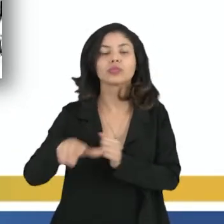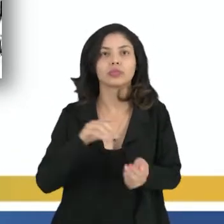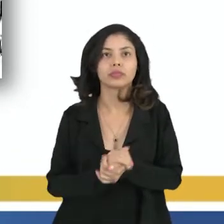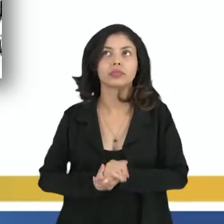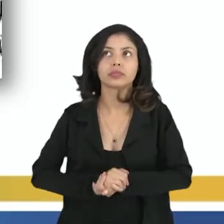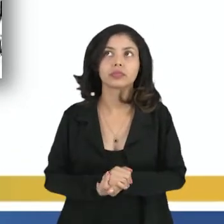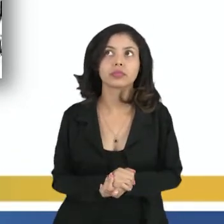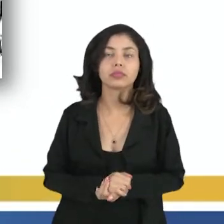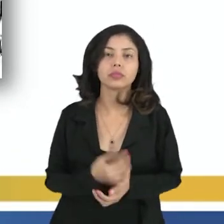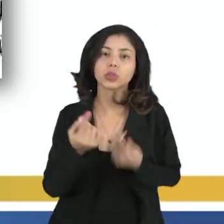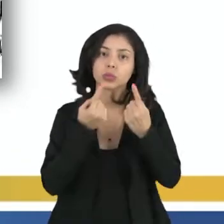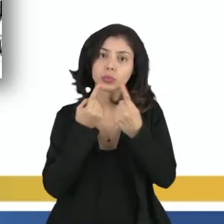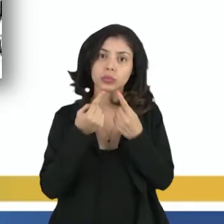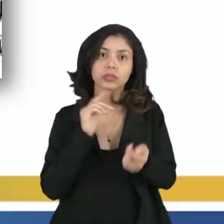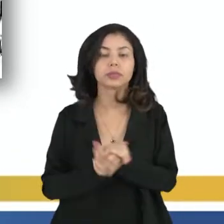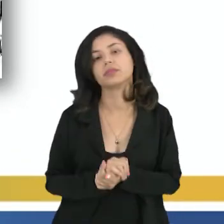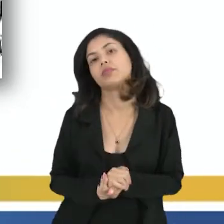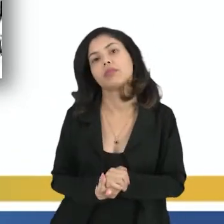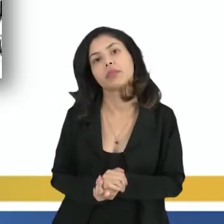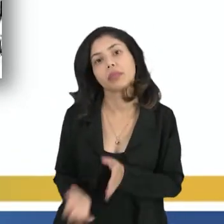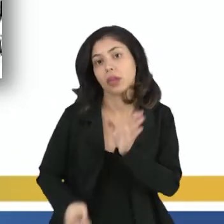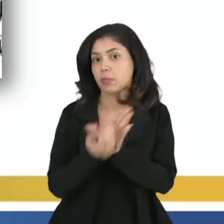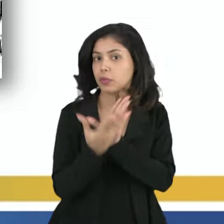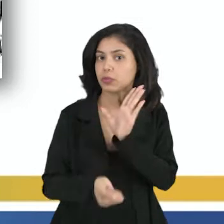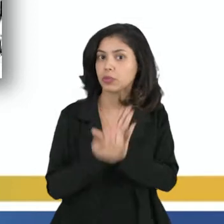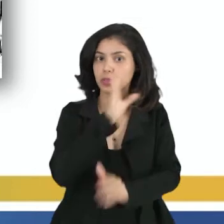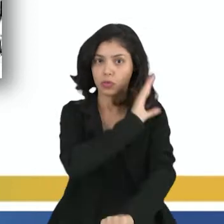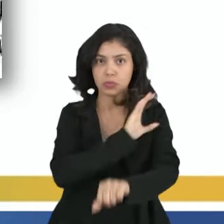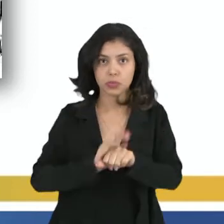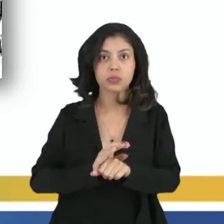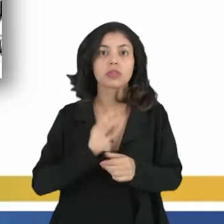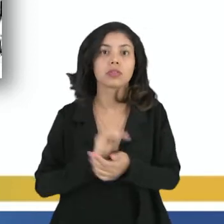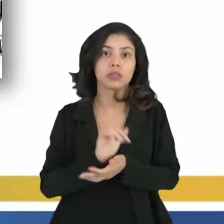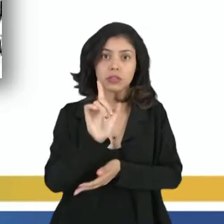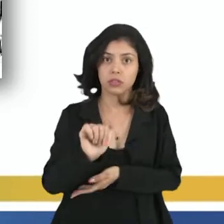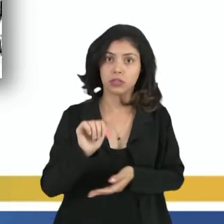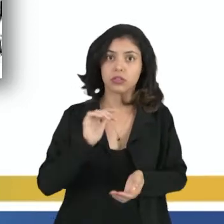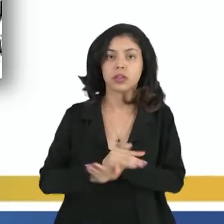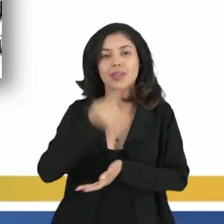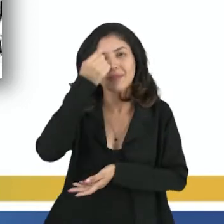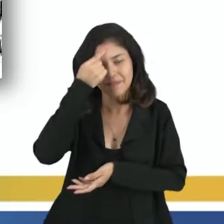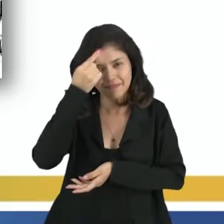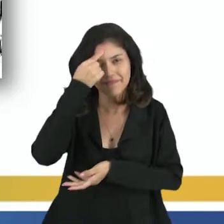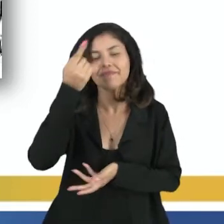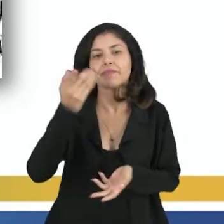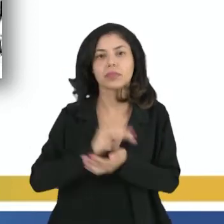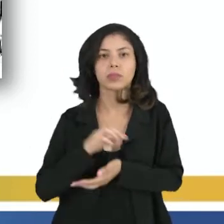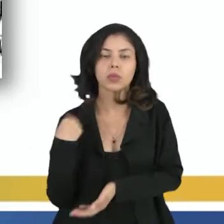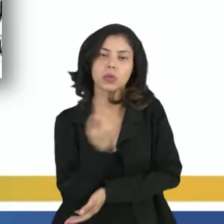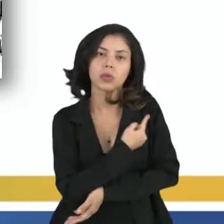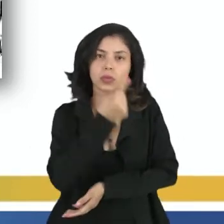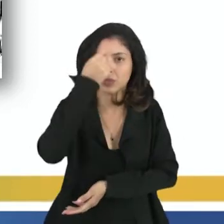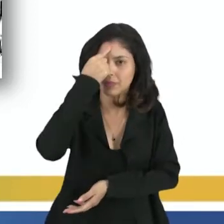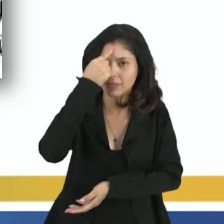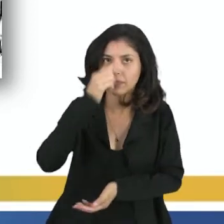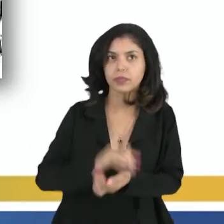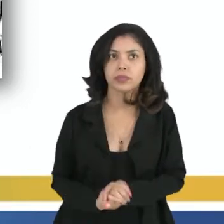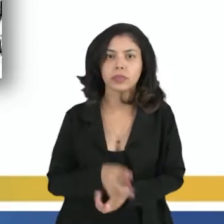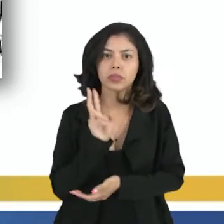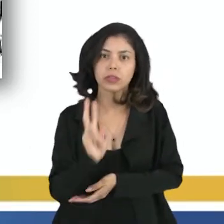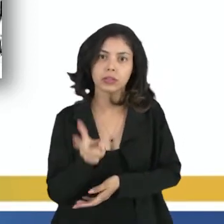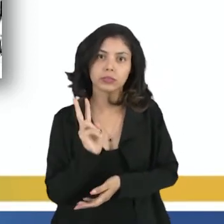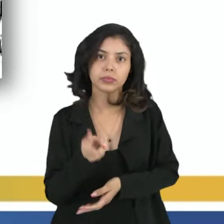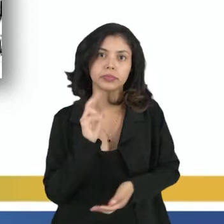voltando àquela nossa discussão, as pessoas reproduzem e a cultura está na nossa mente, na nossa mentalidade, isso vai ser